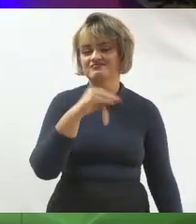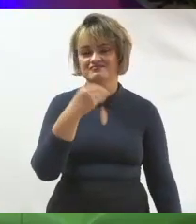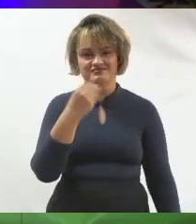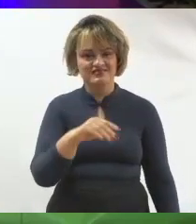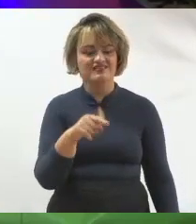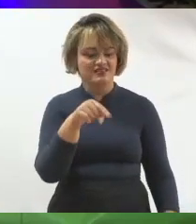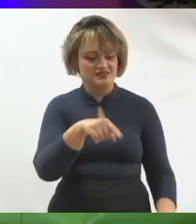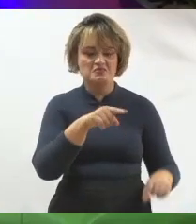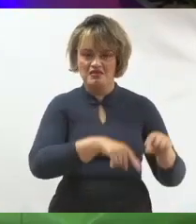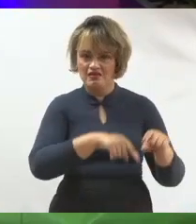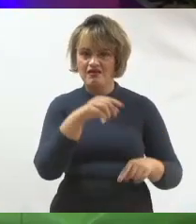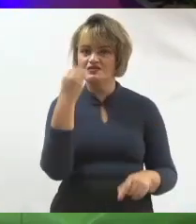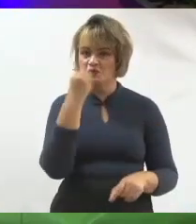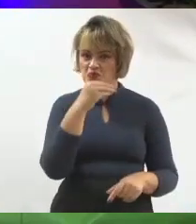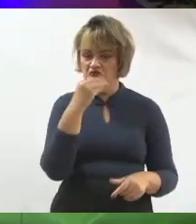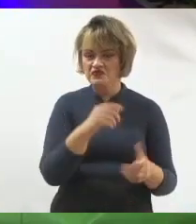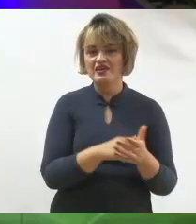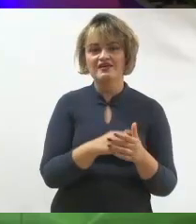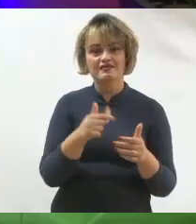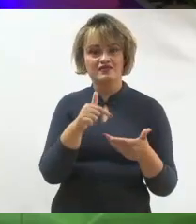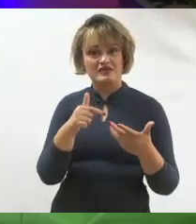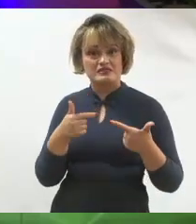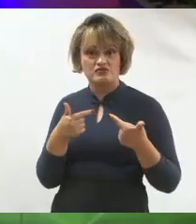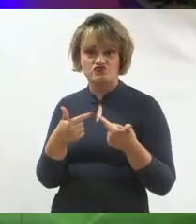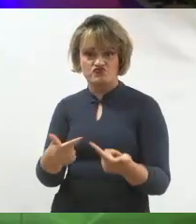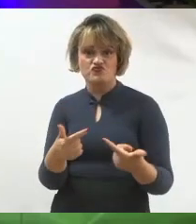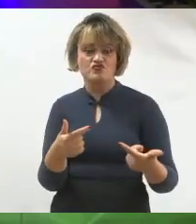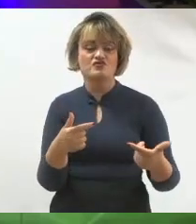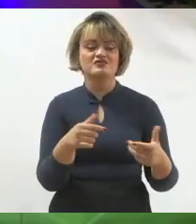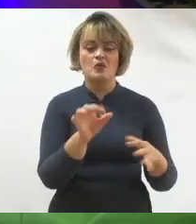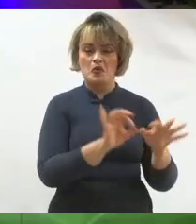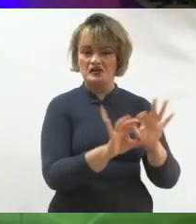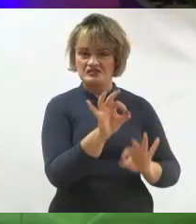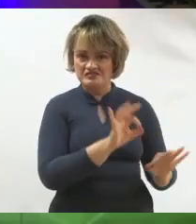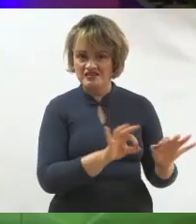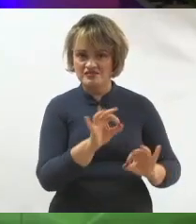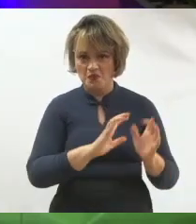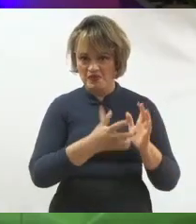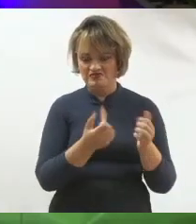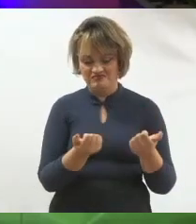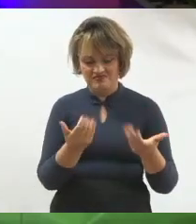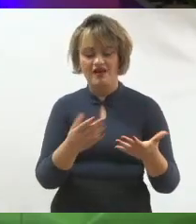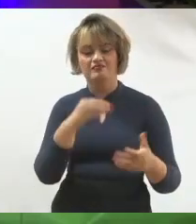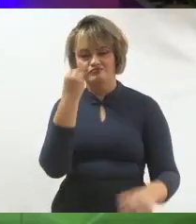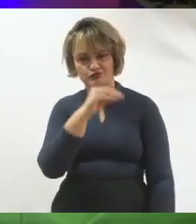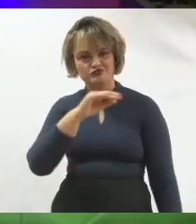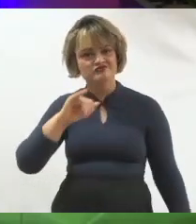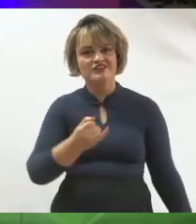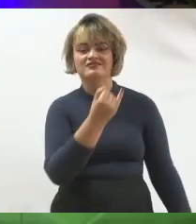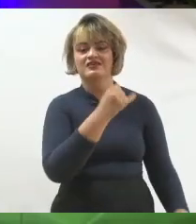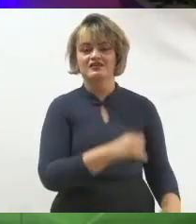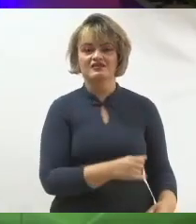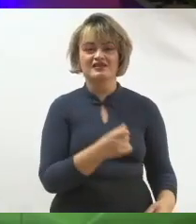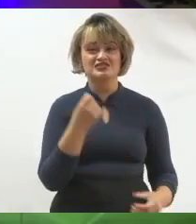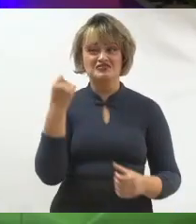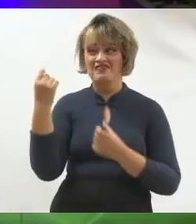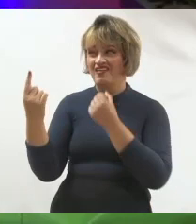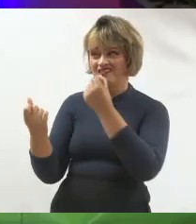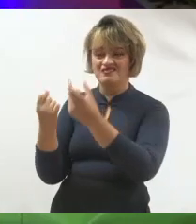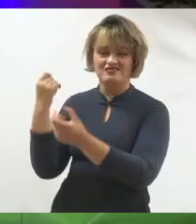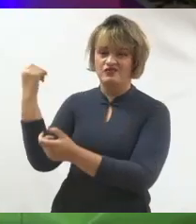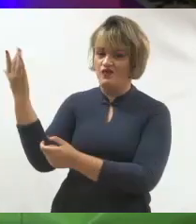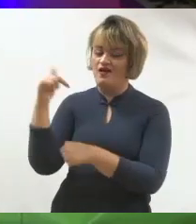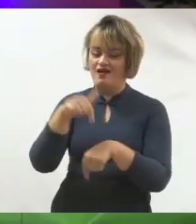materiais, essas iniciativas, essas produções que o partido oferece, porque isso é raríssimo de se ver.